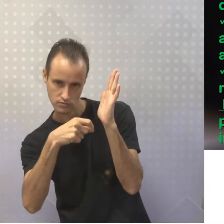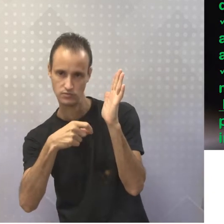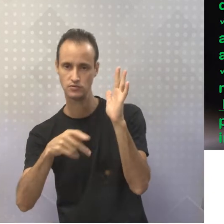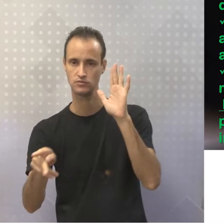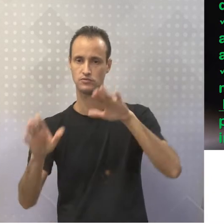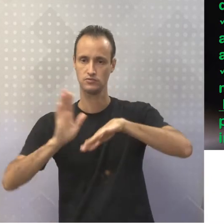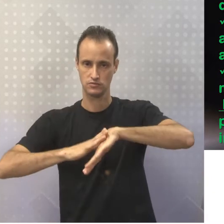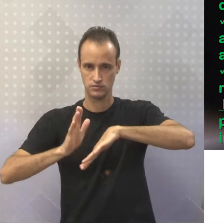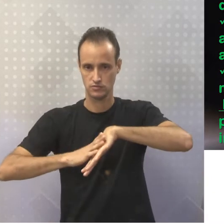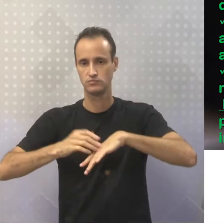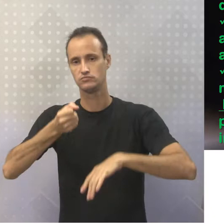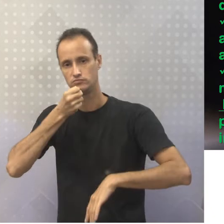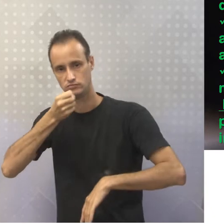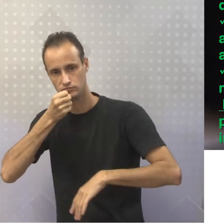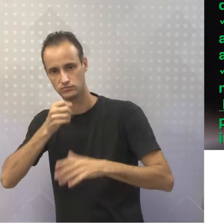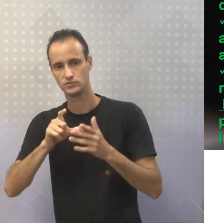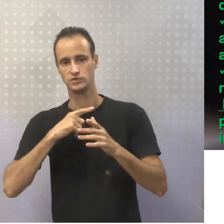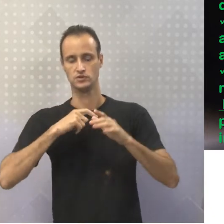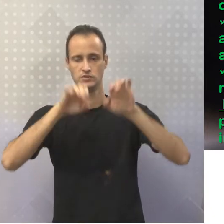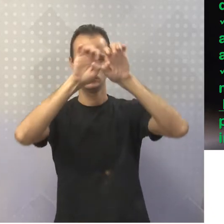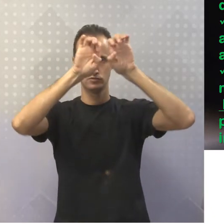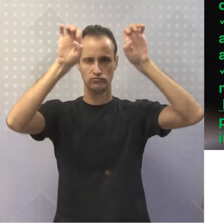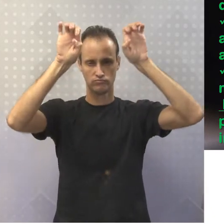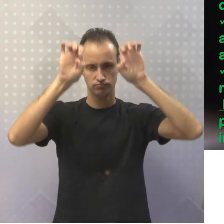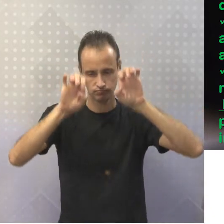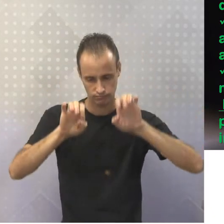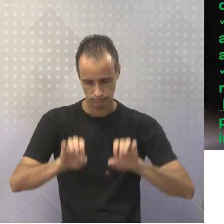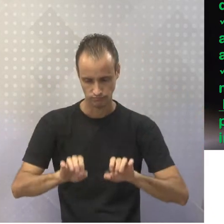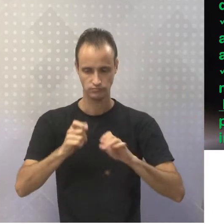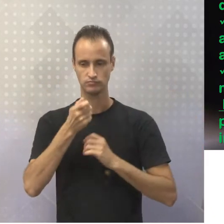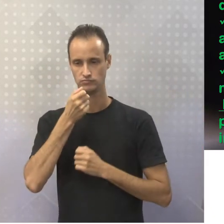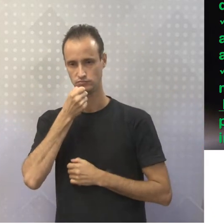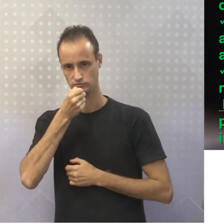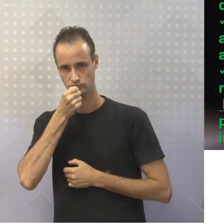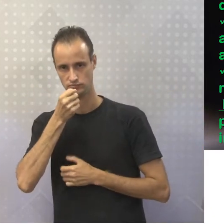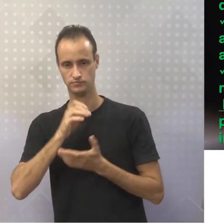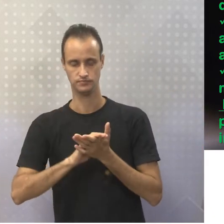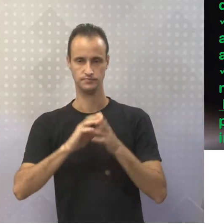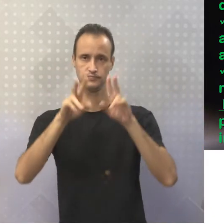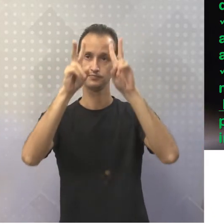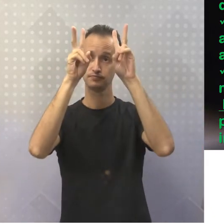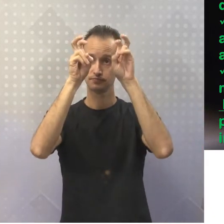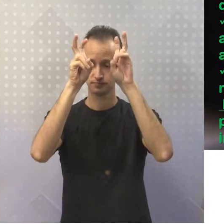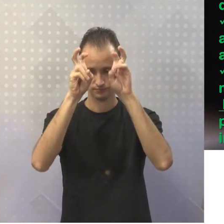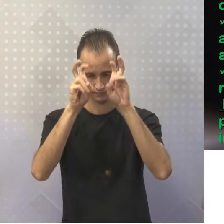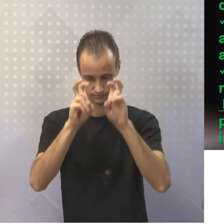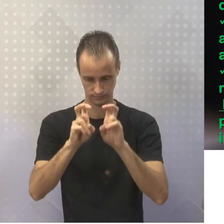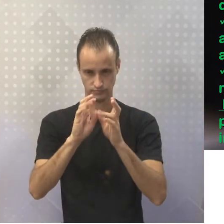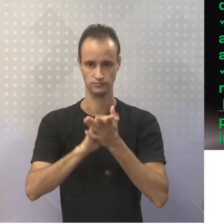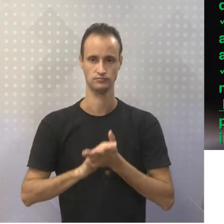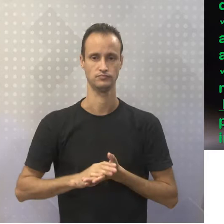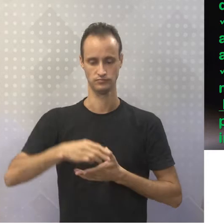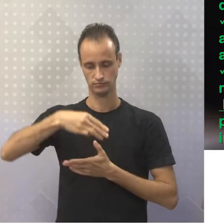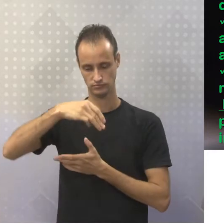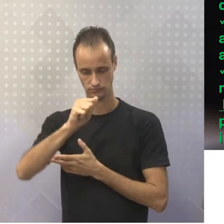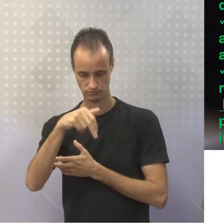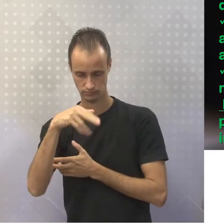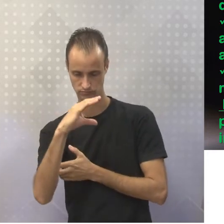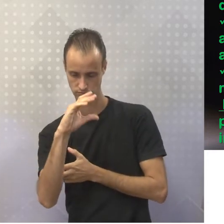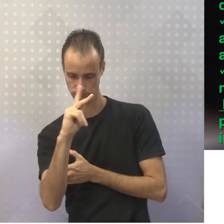Aqui a gente tem a estrutura da reportagem, tá? Então, a estrutura da reportagem. Título principal, a manchete, né?